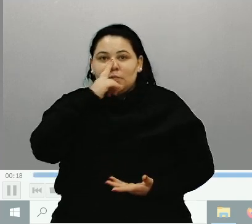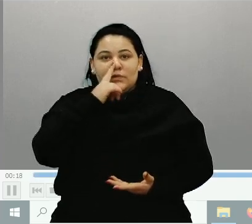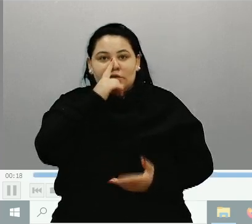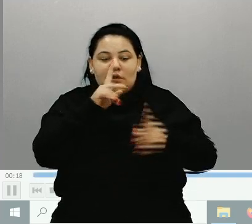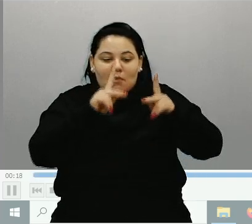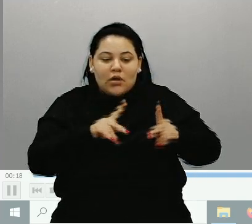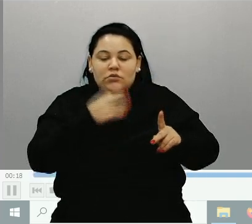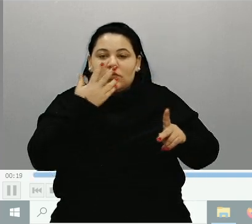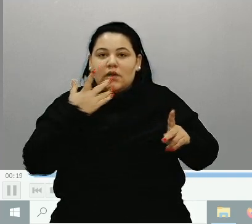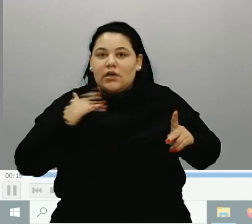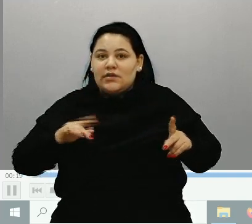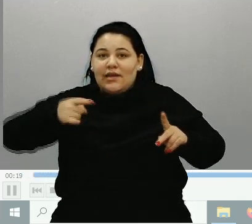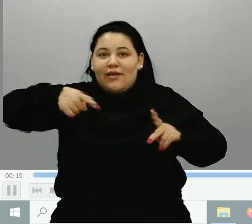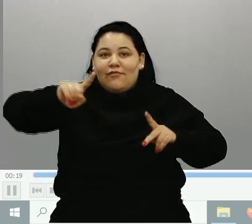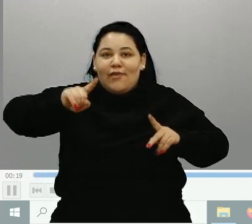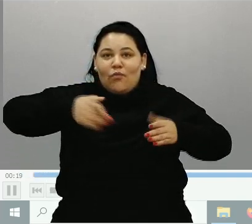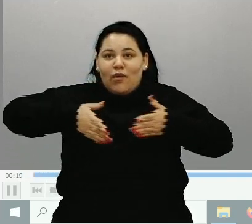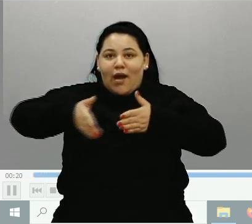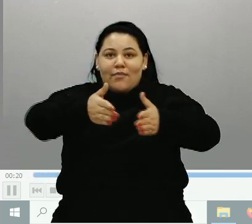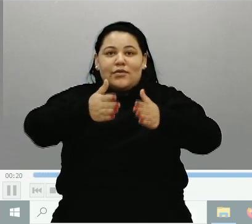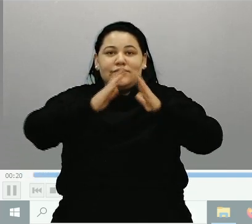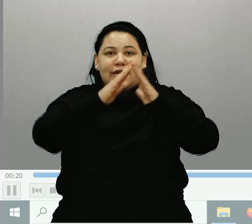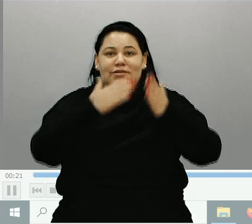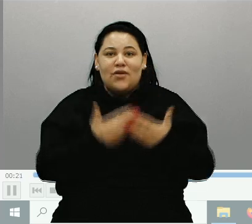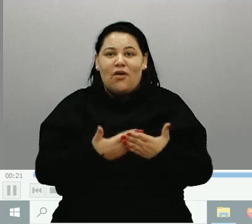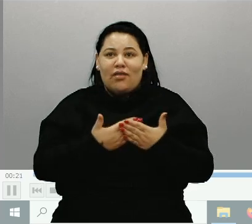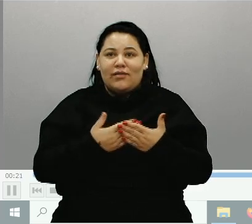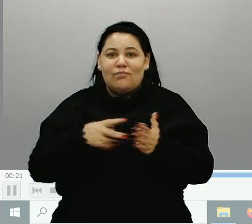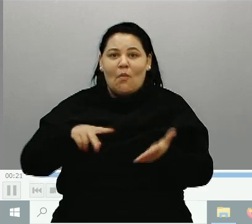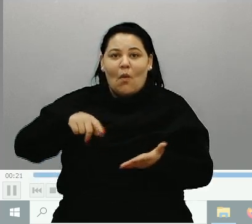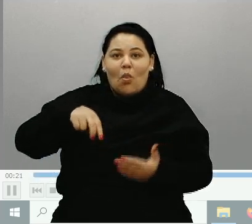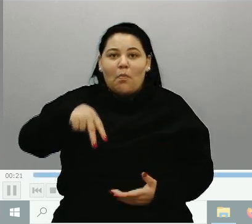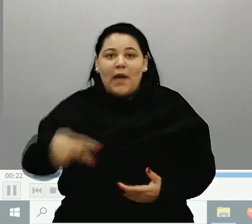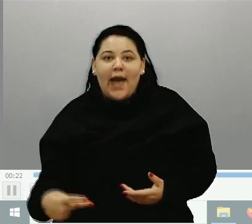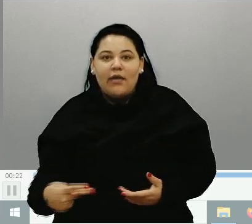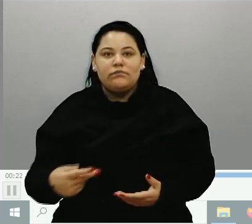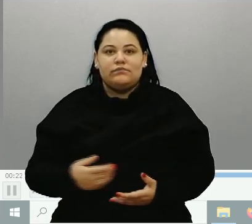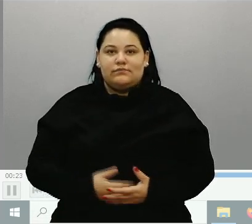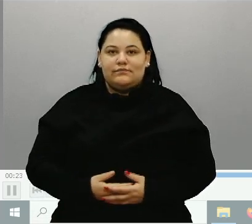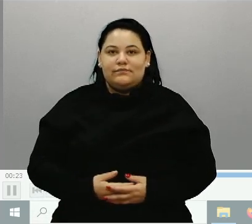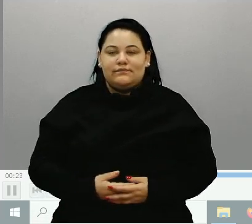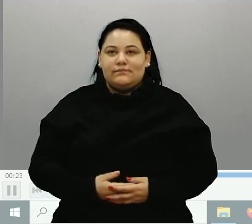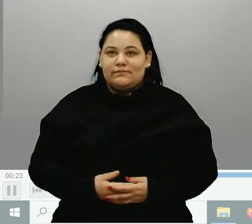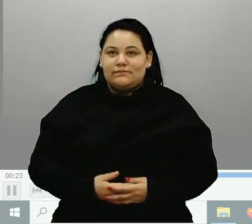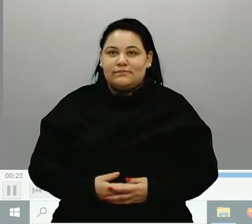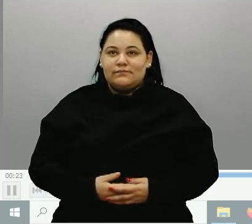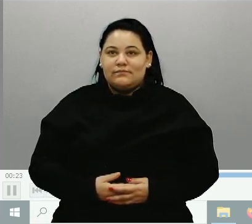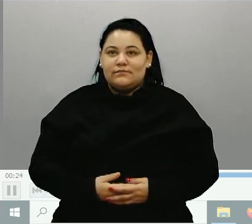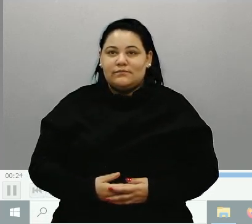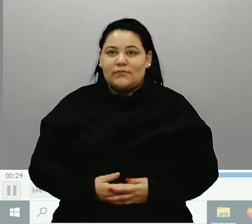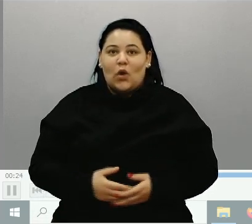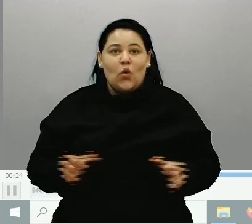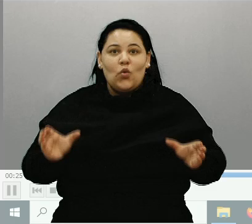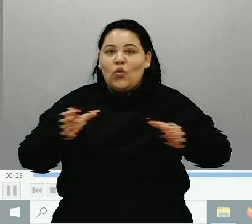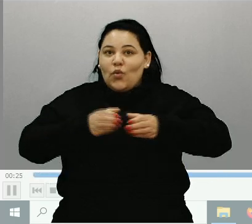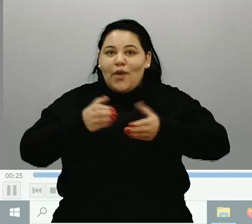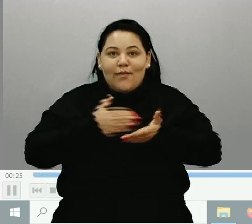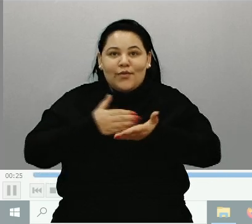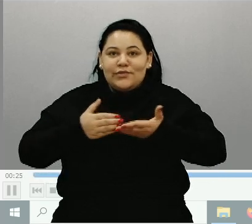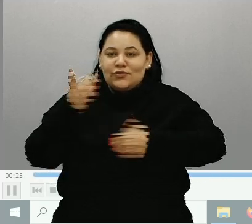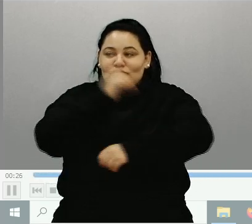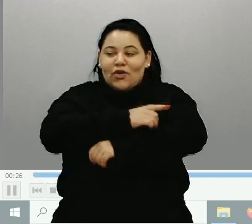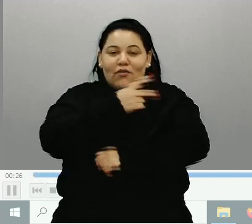crianças que vão para a escola, cair nesse buraco. A força-tarefa era para ter iniciado dia 24.